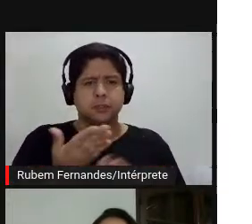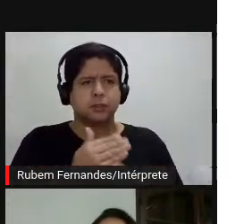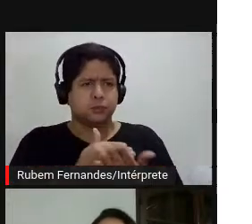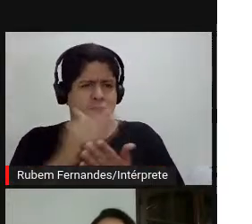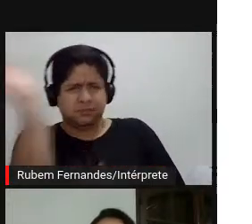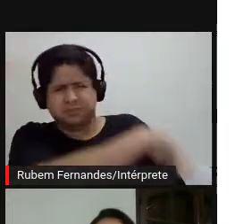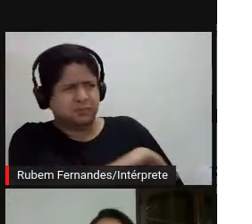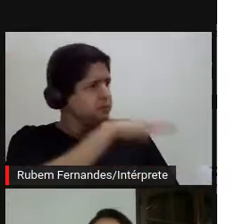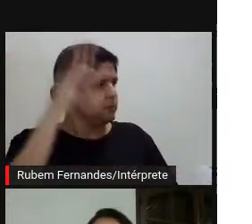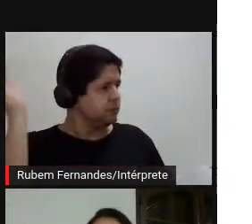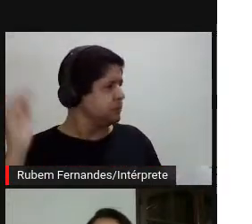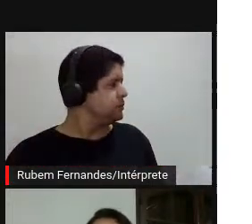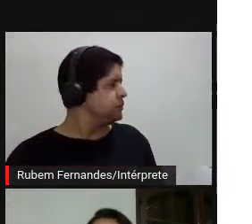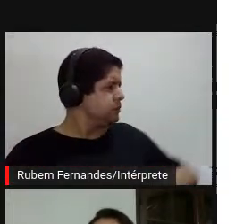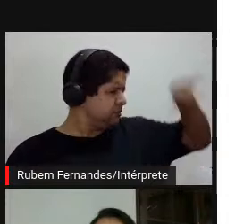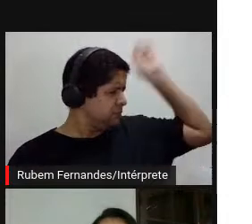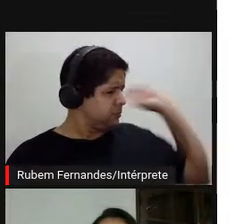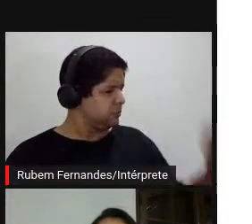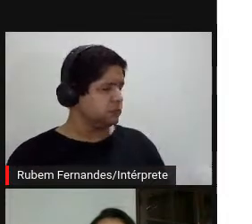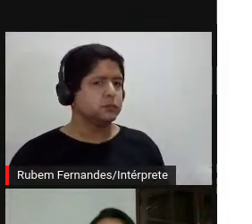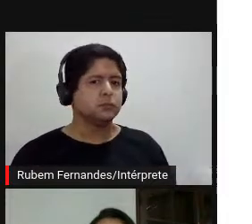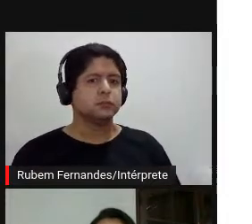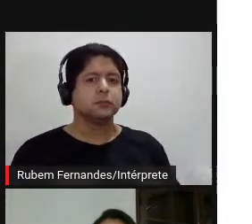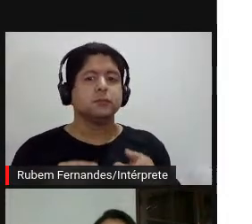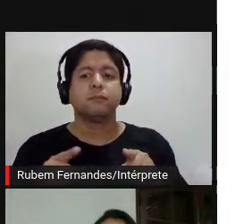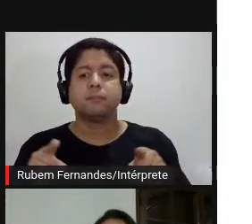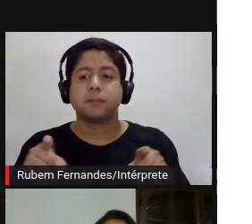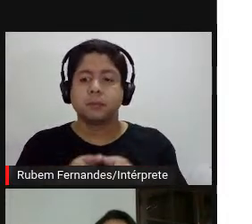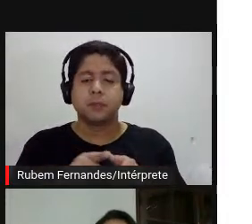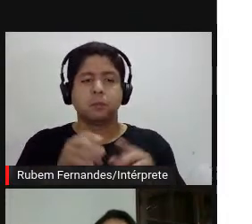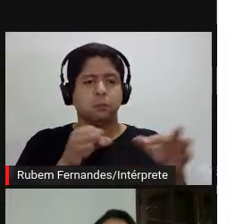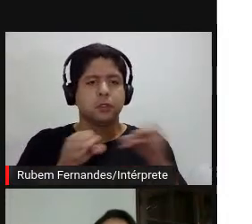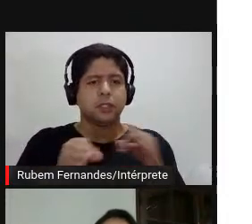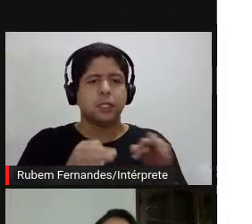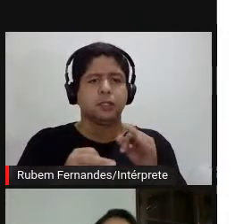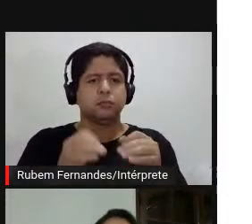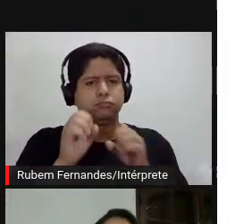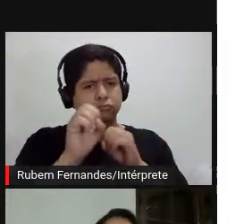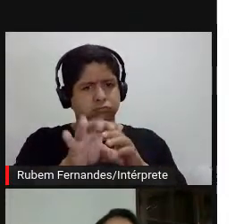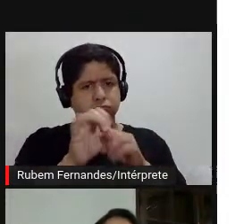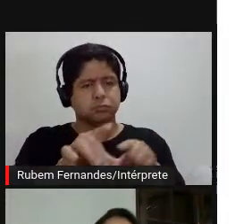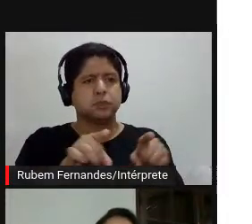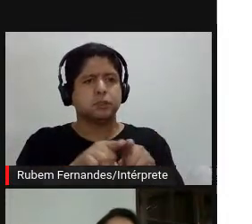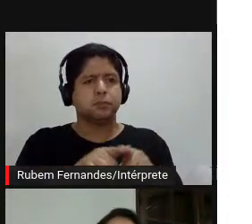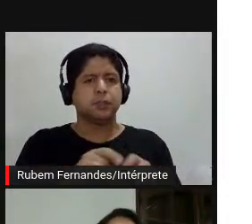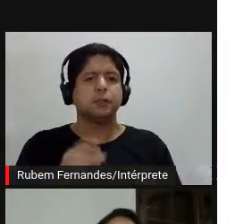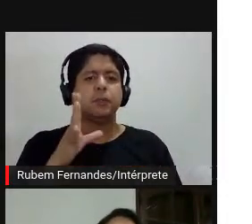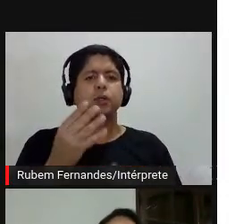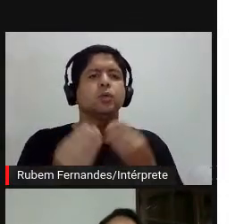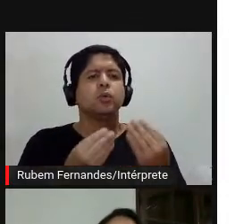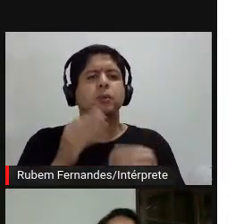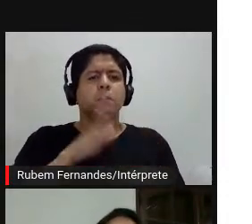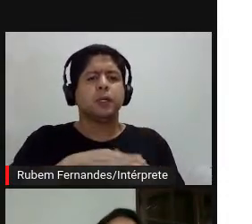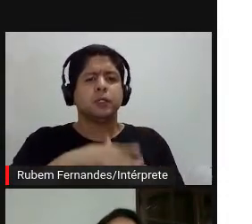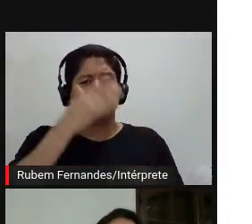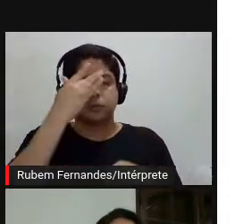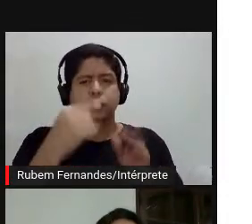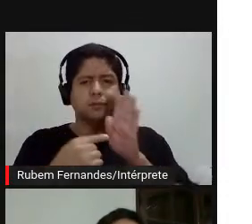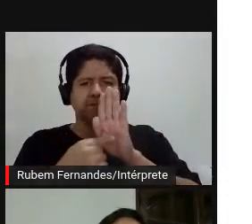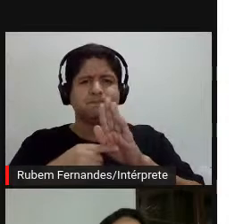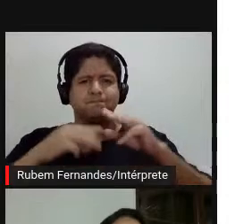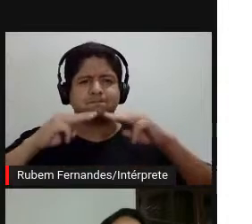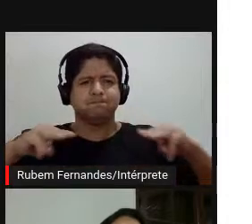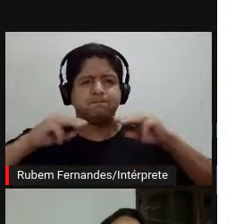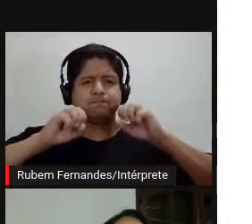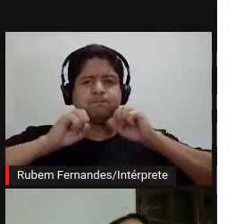outro lugar, né, não só a partir de um projeto educativo, por exemplo, mas como que o patrocinador vai mediar, né,